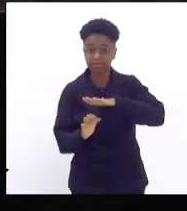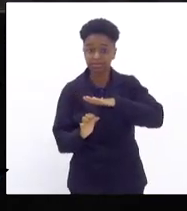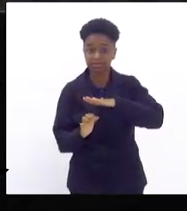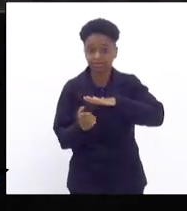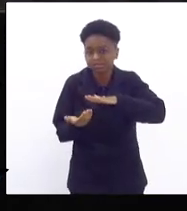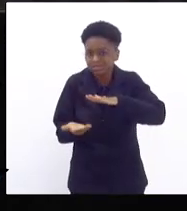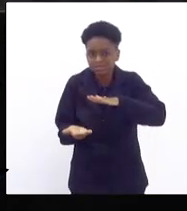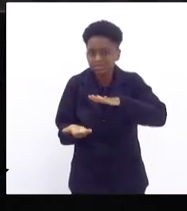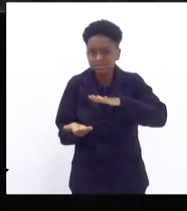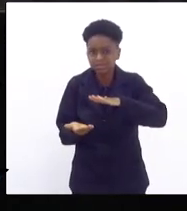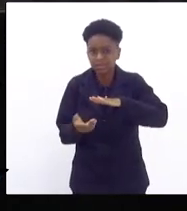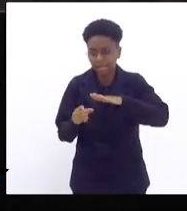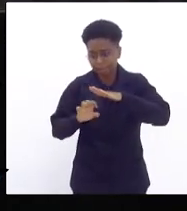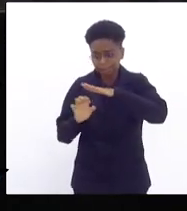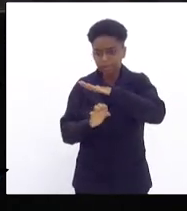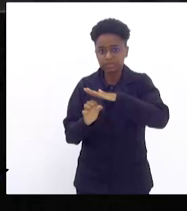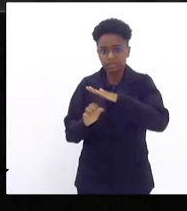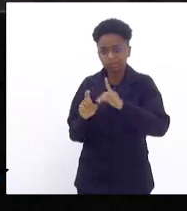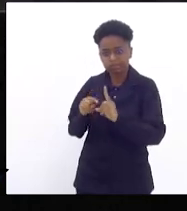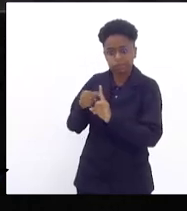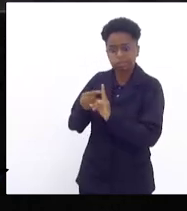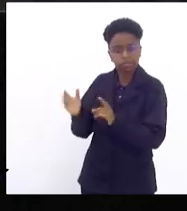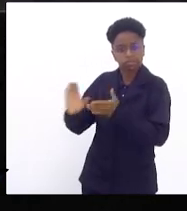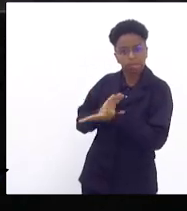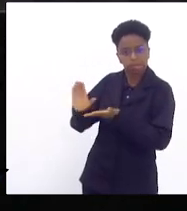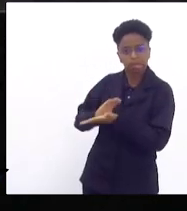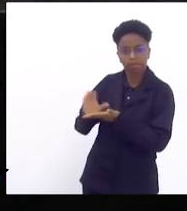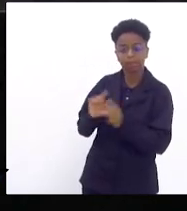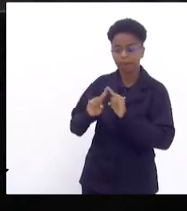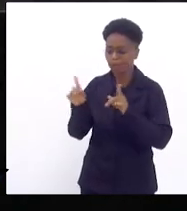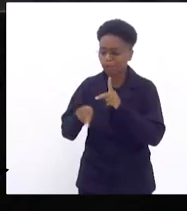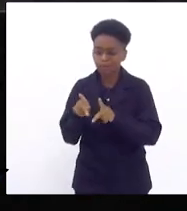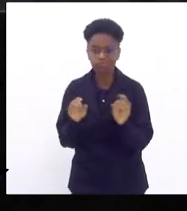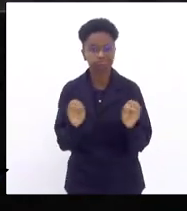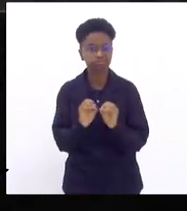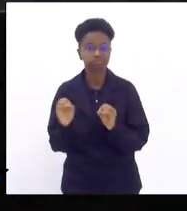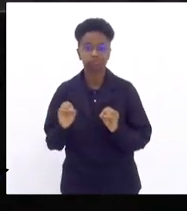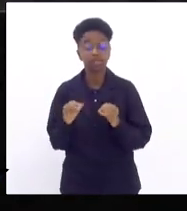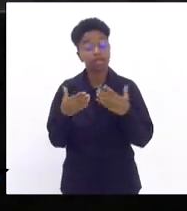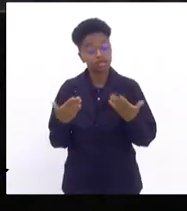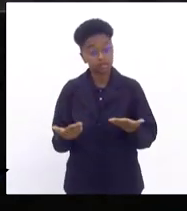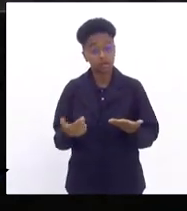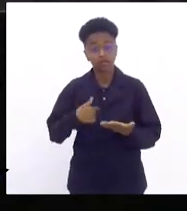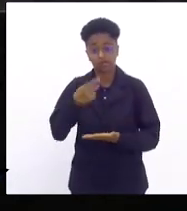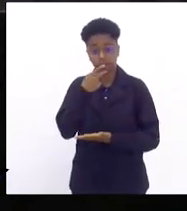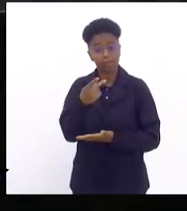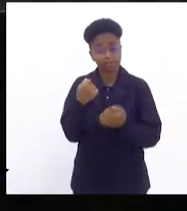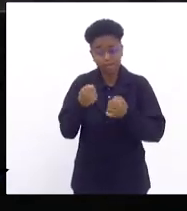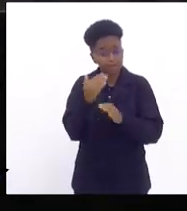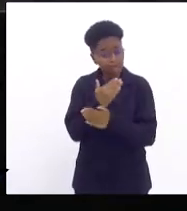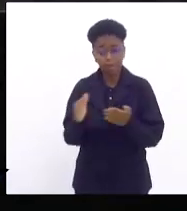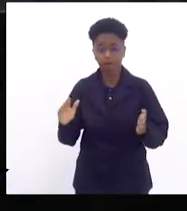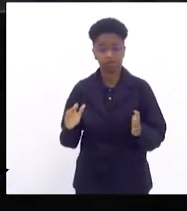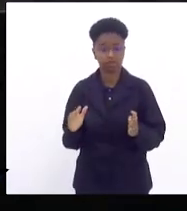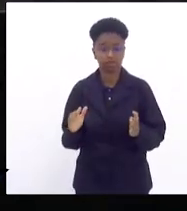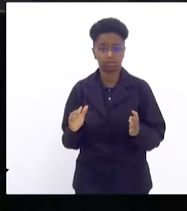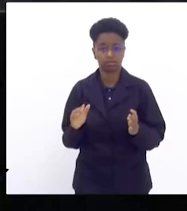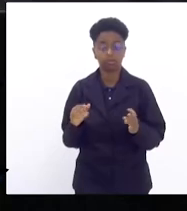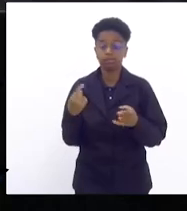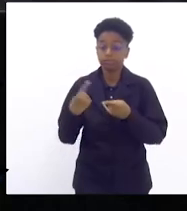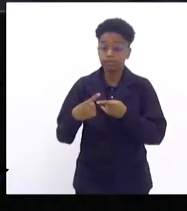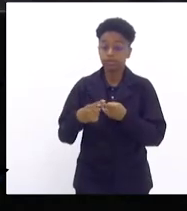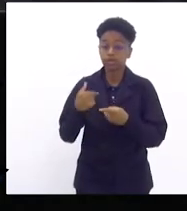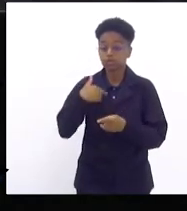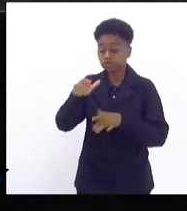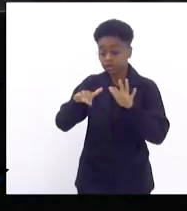ela se beneficia e a população não então falei nós vamos dar um basta nisso e chamei para roda na